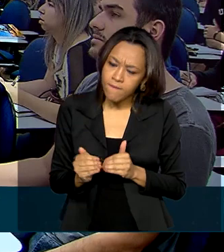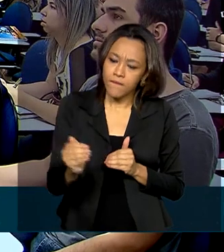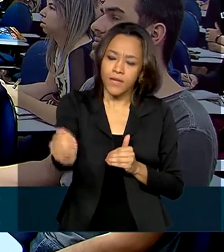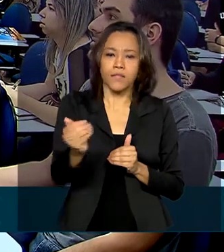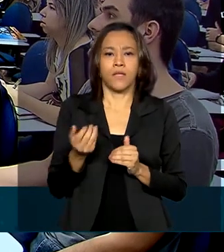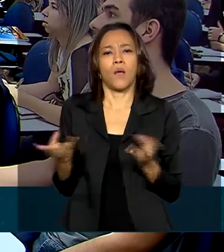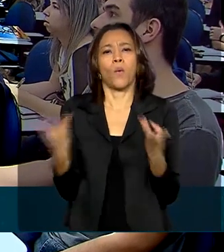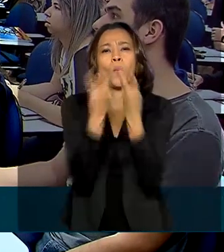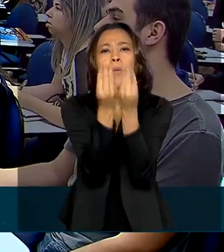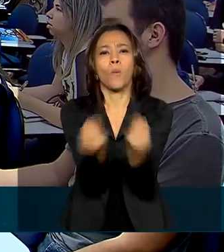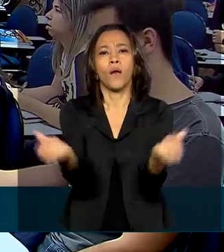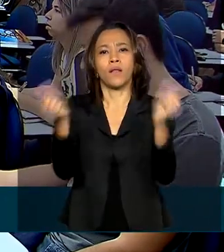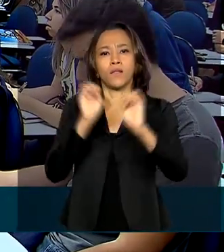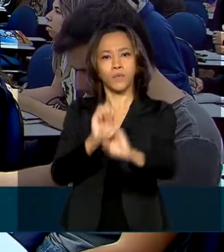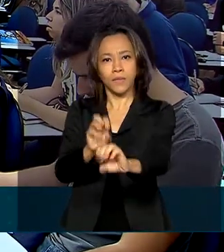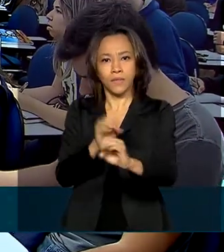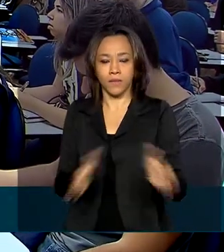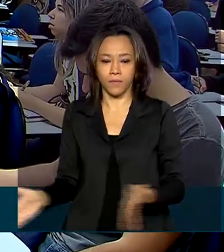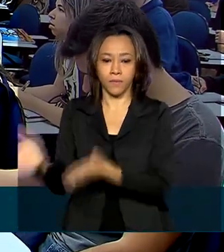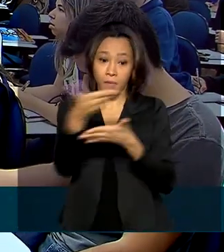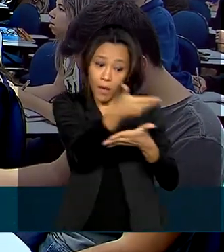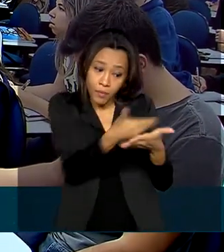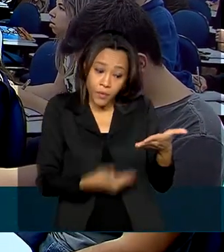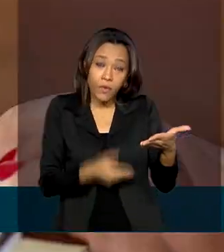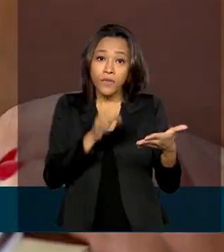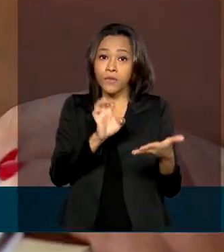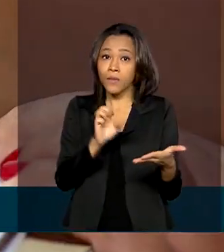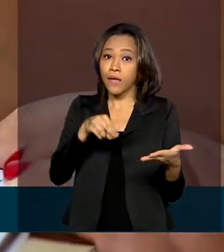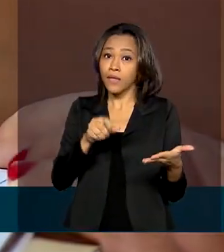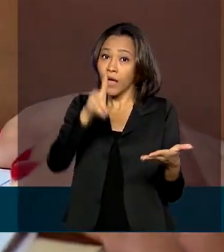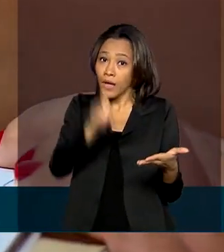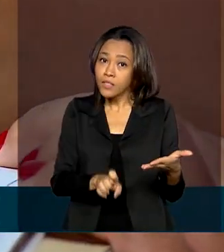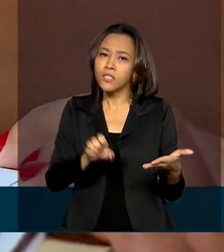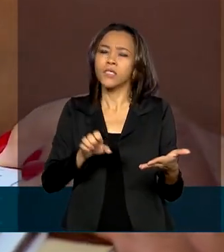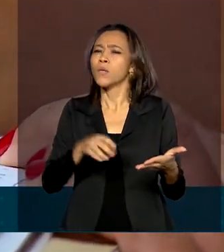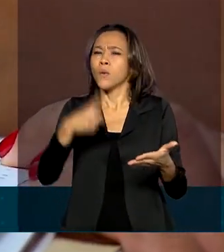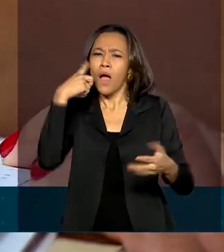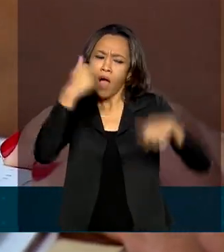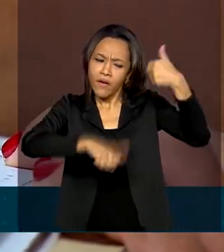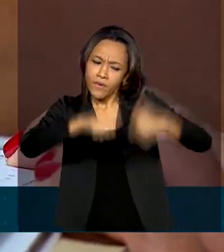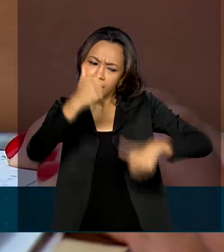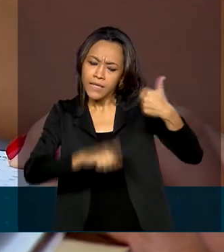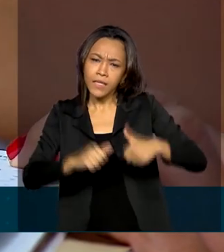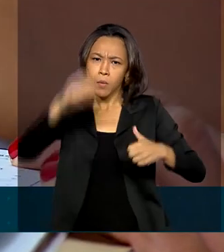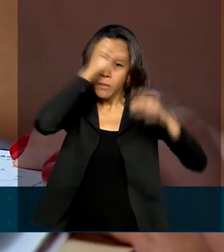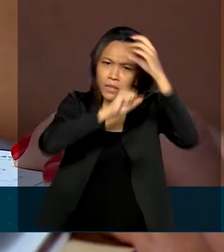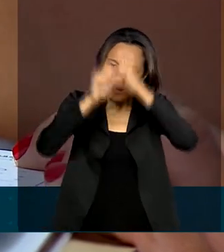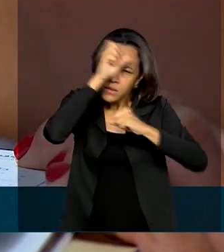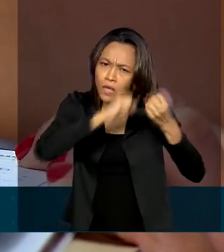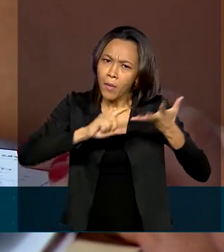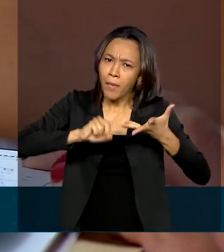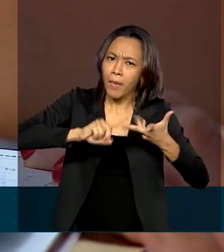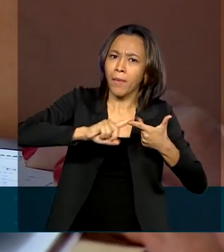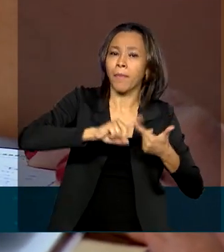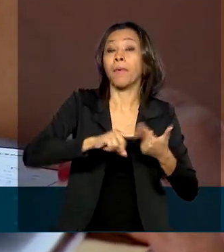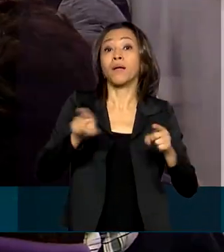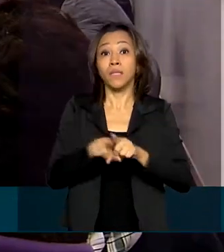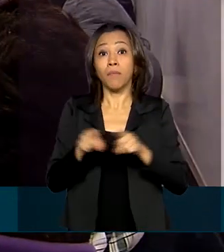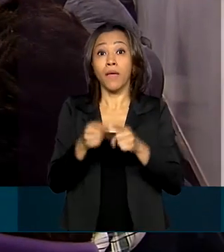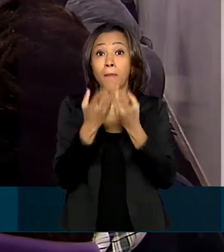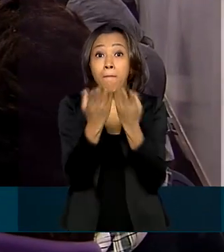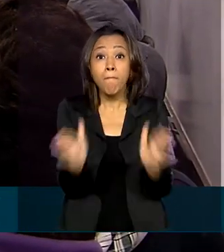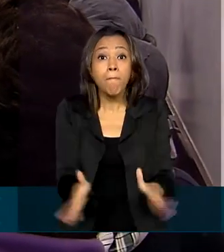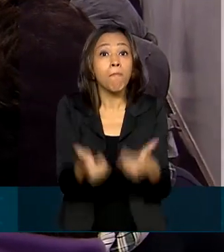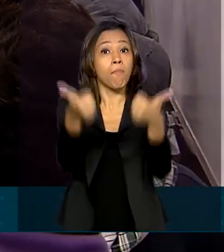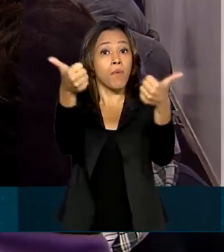ensino. O ENAD mede o desempenho dos estudantes na graduação e auxilia no aperfeiçoamento dos cursos